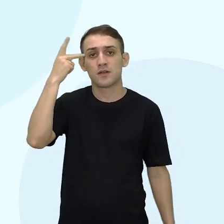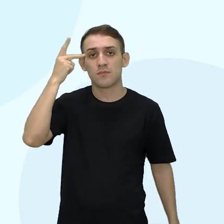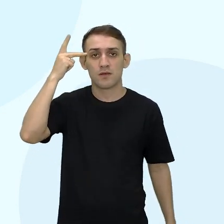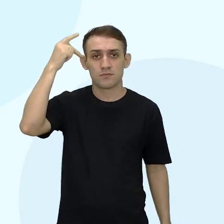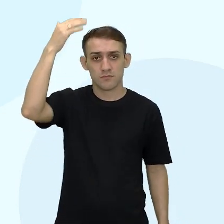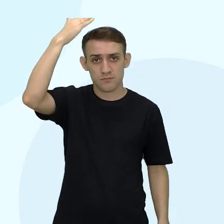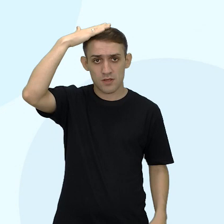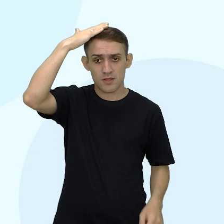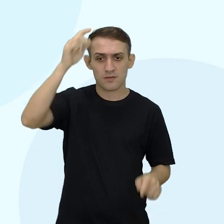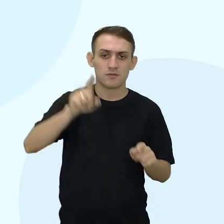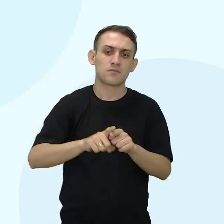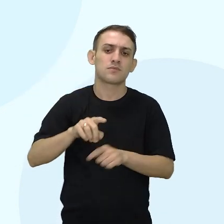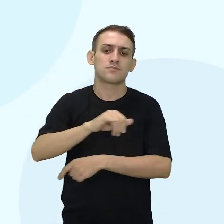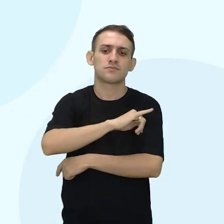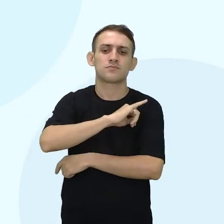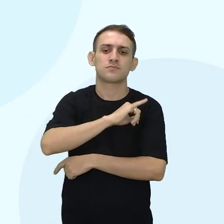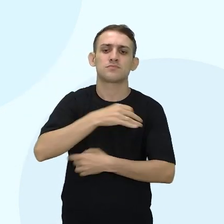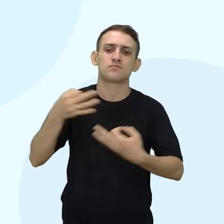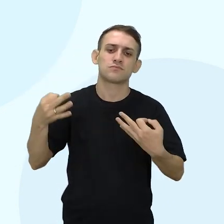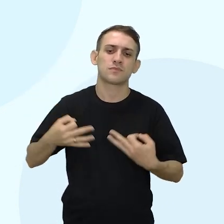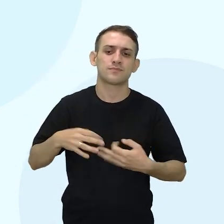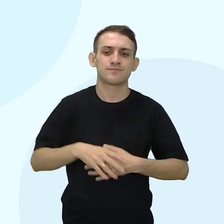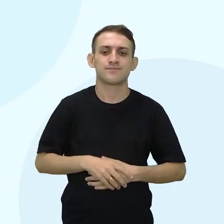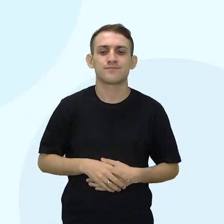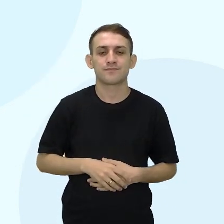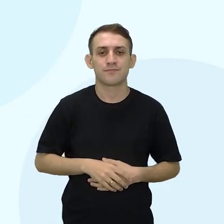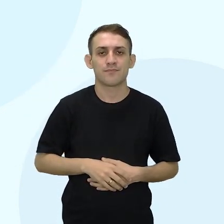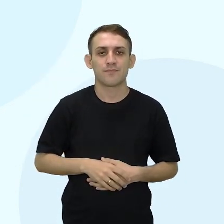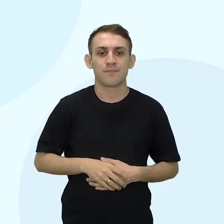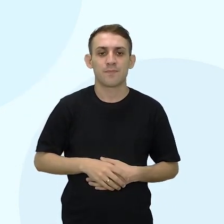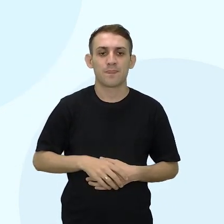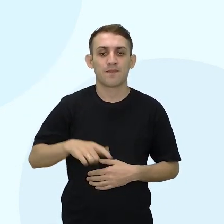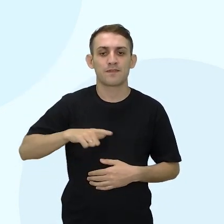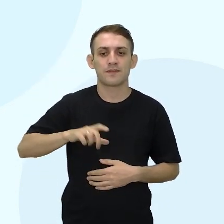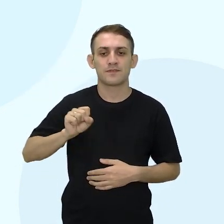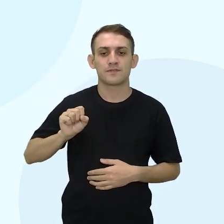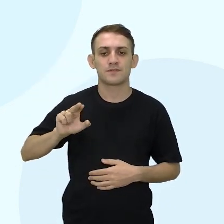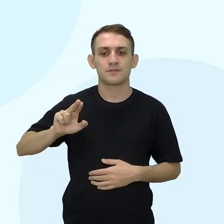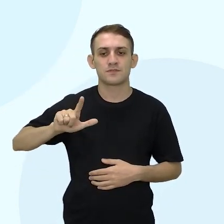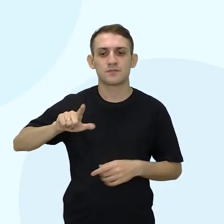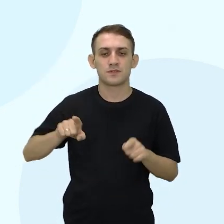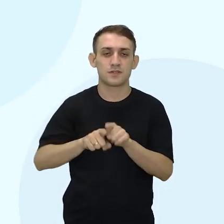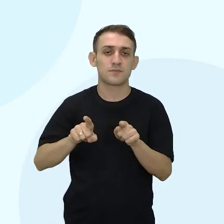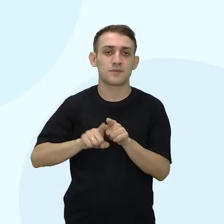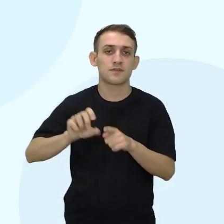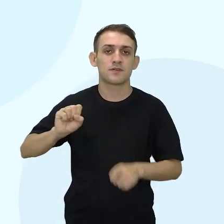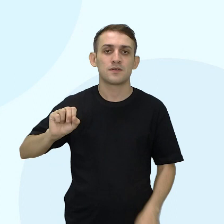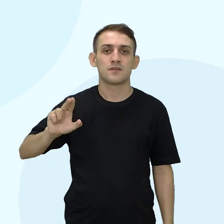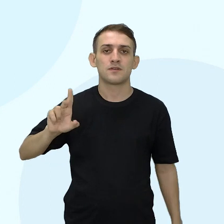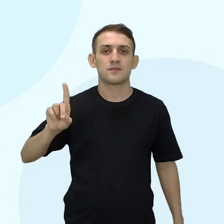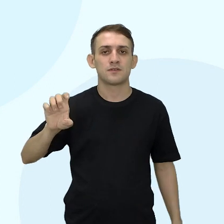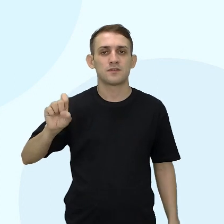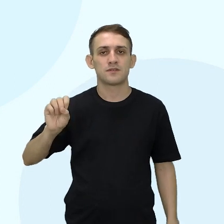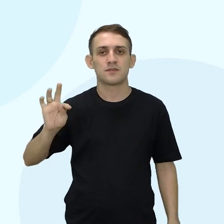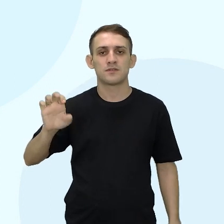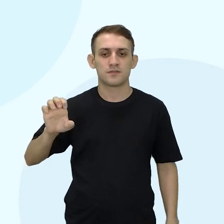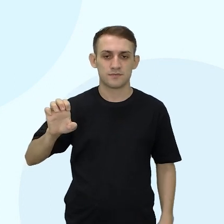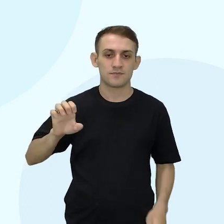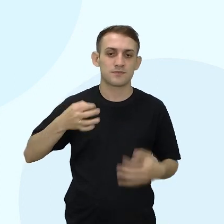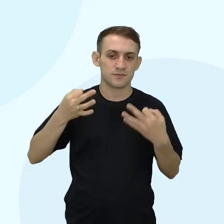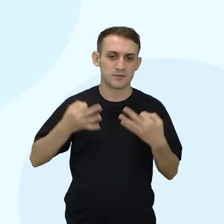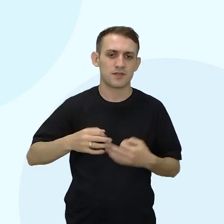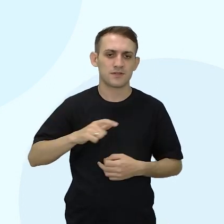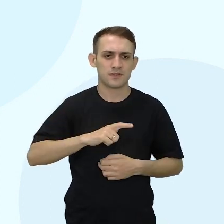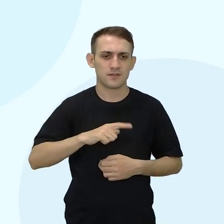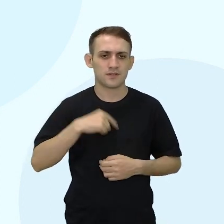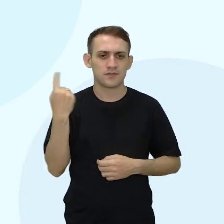Paraná e Rio de Janeiro. Muito bem, então aí, sul e sudeste. Muito bem, olha só, a